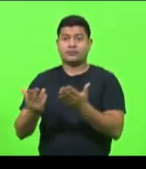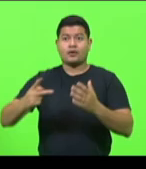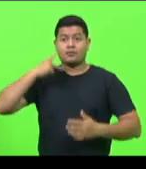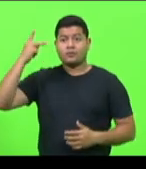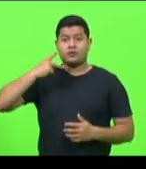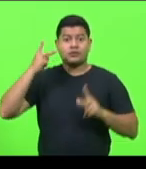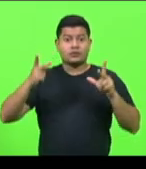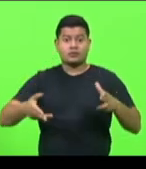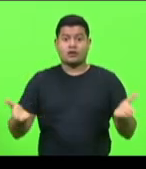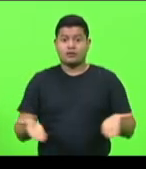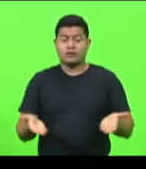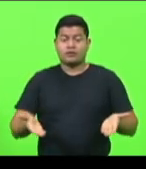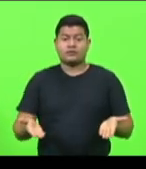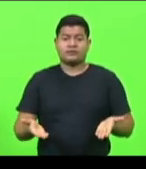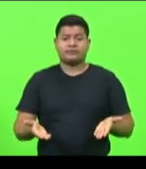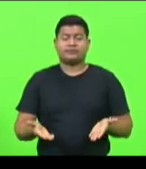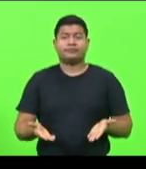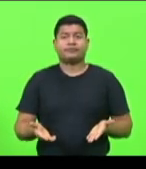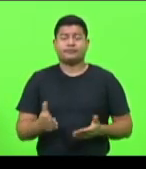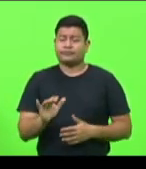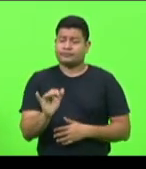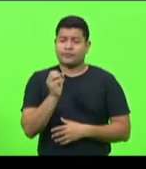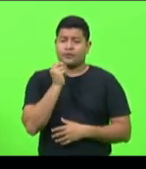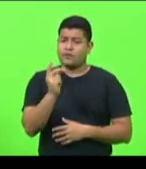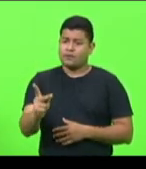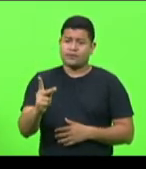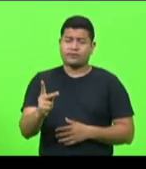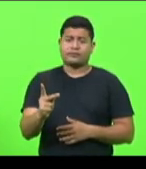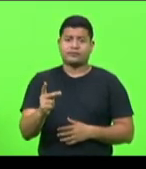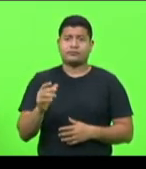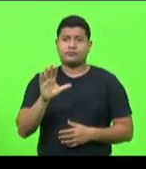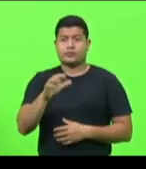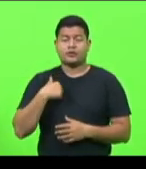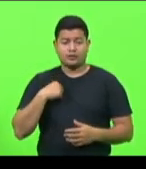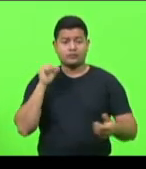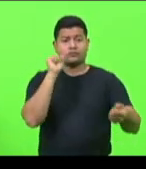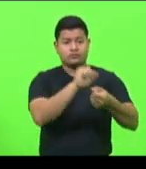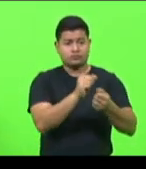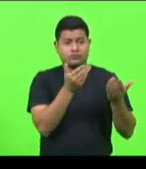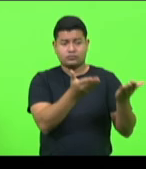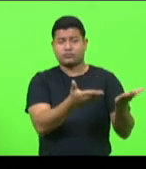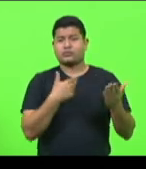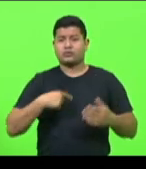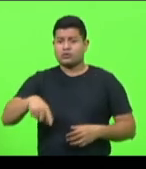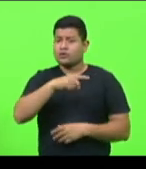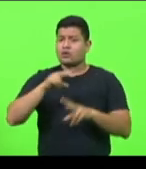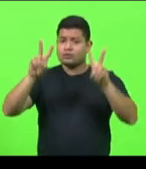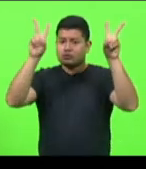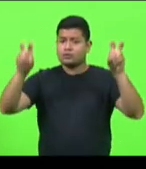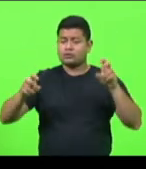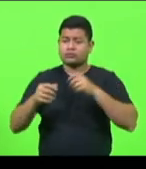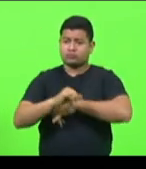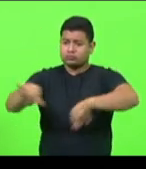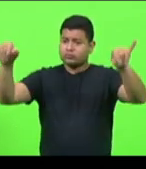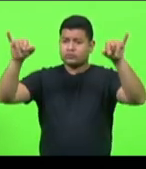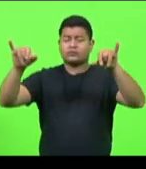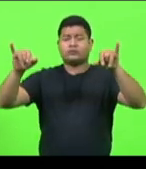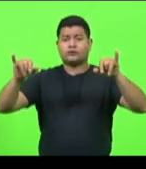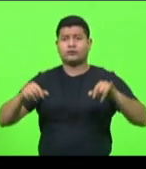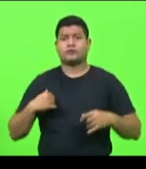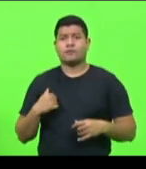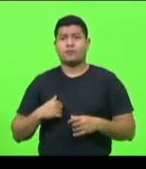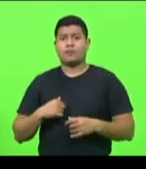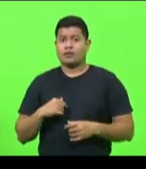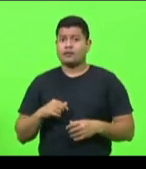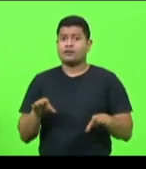agora, tudo bem. Agora, me junta ao senhor nessa bandeira aqui. Nós vamos sim nos manifestar. E detalhe, nós vamos